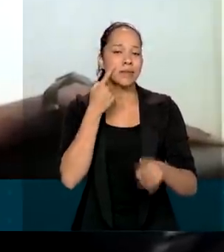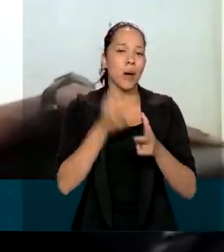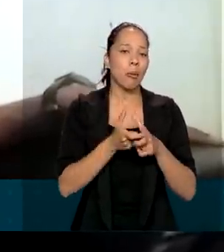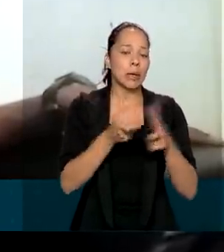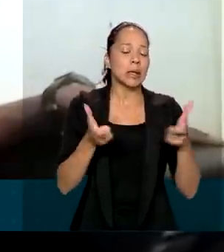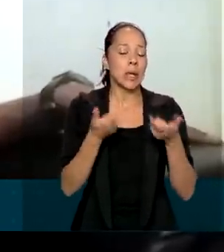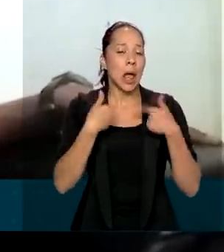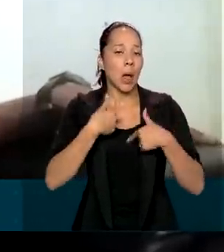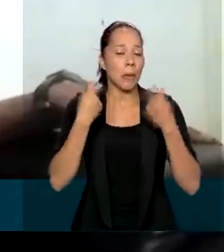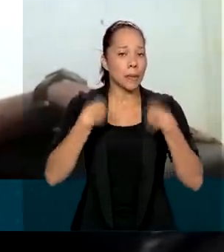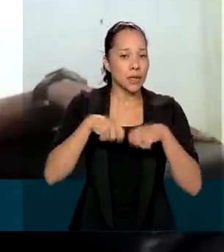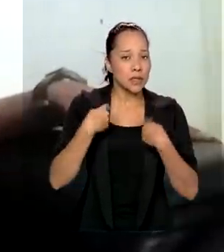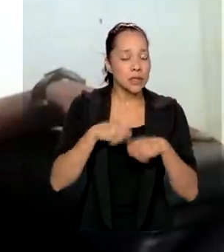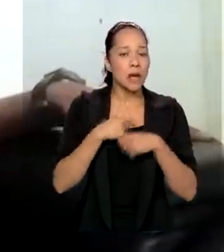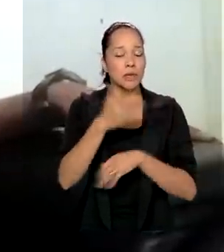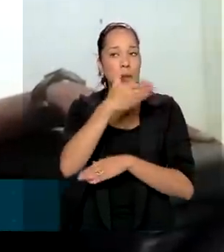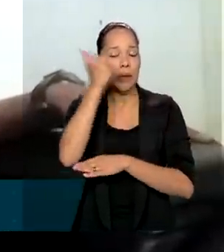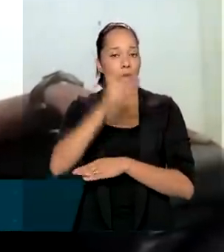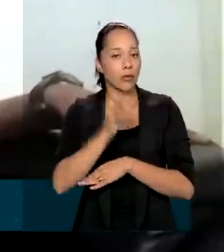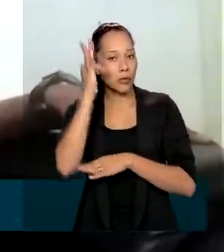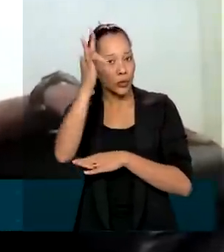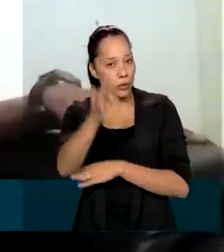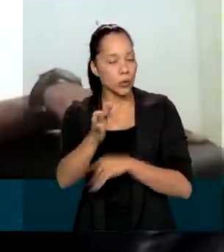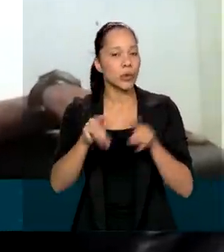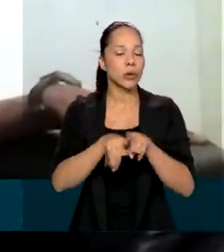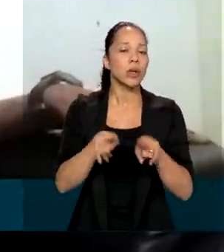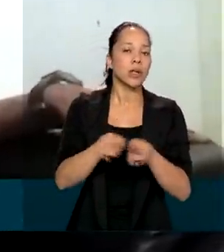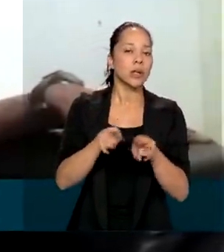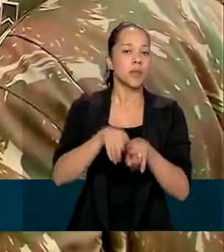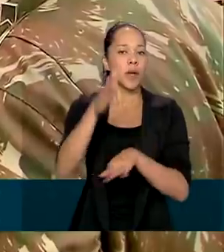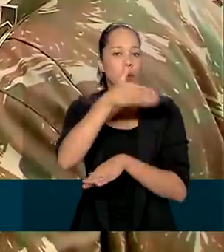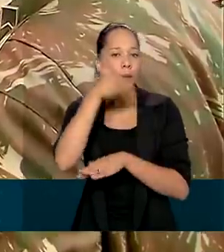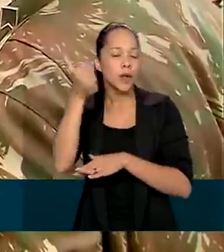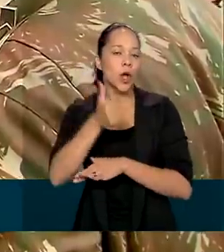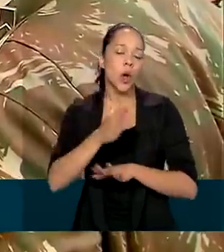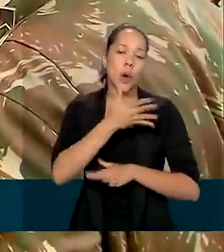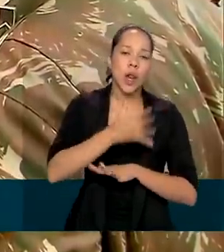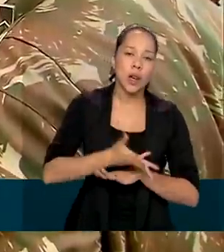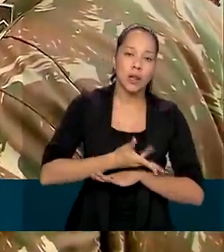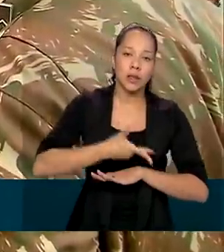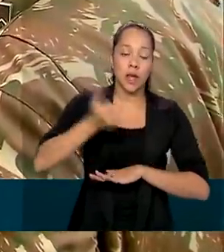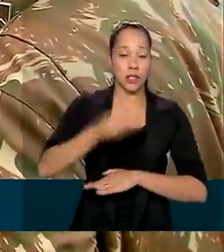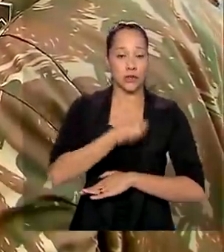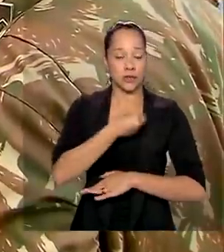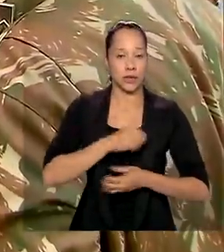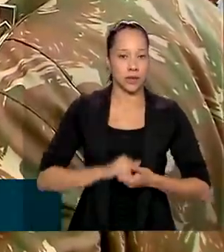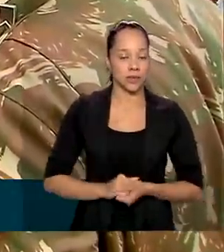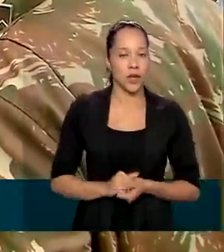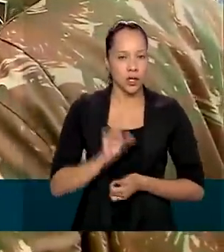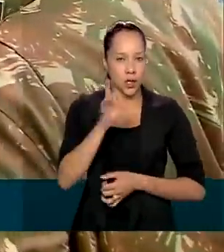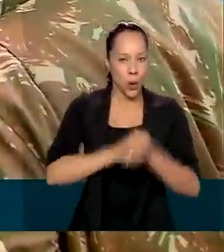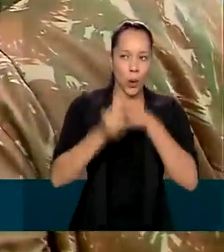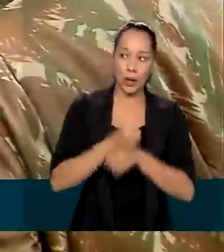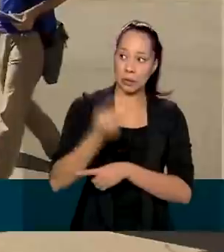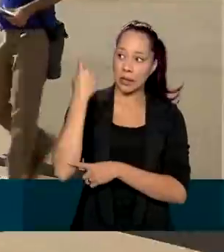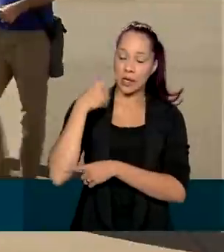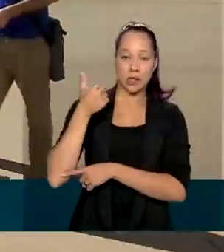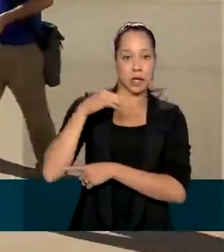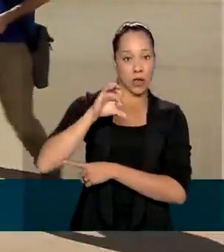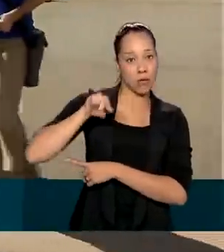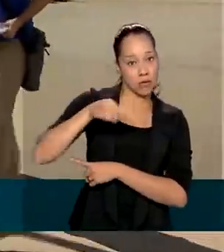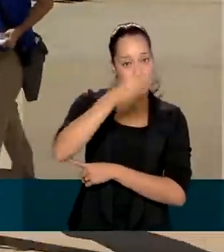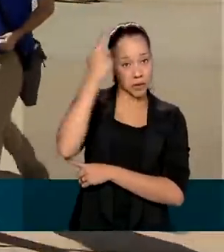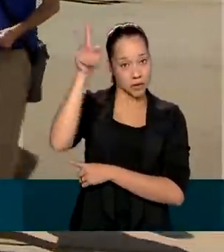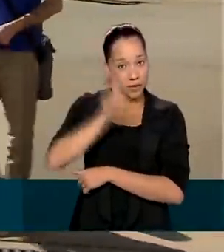precisam de um melhor futuro, uma melhor qualidade de vida. Só no ano passado, mais de 19 mil venezuelanos